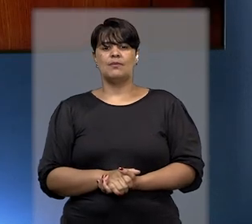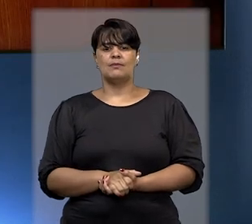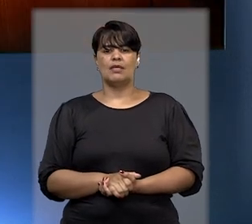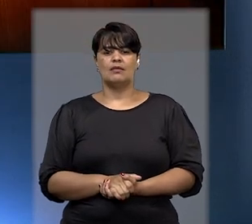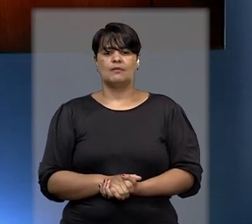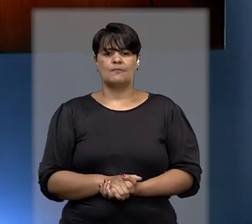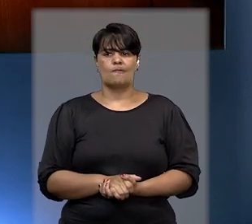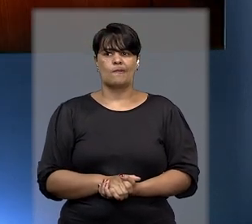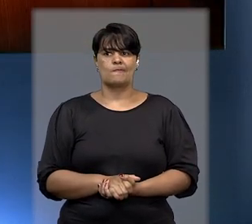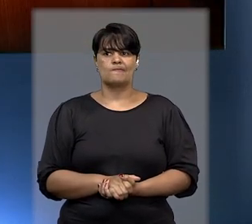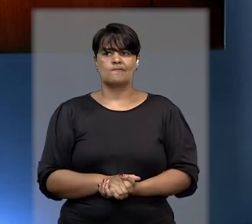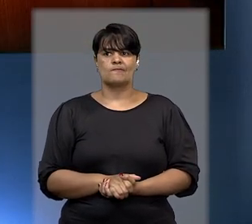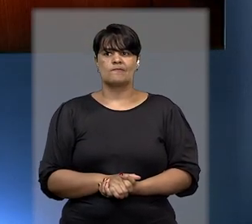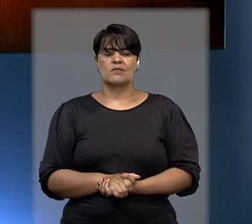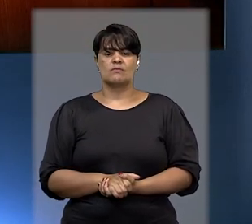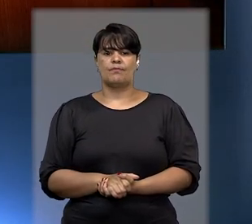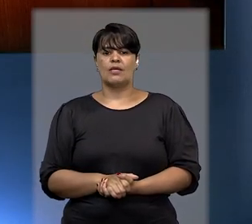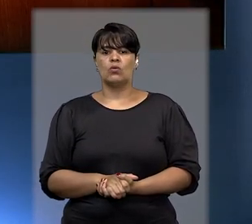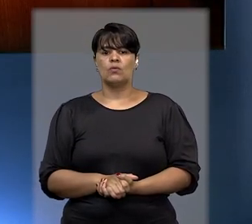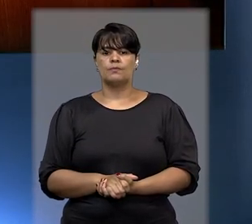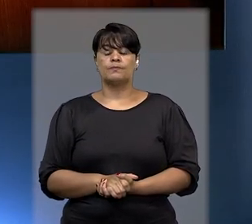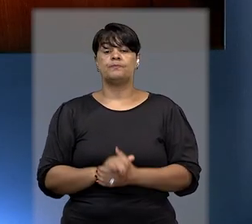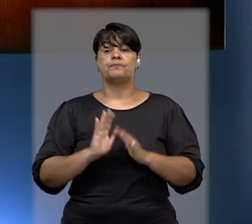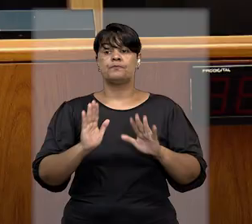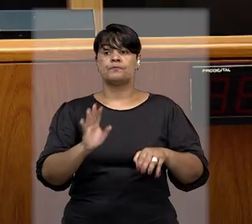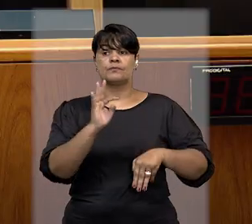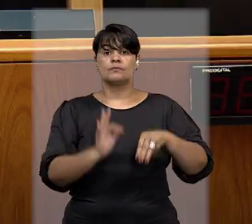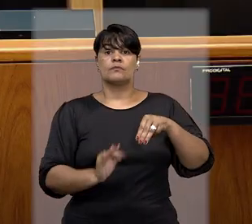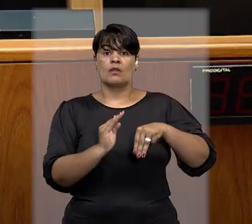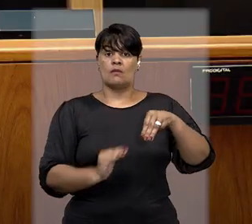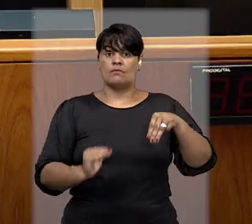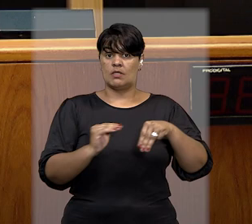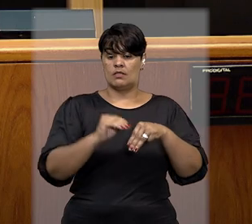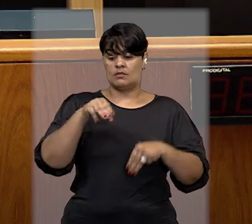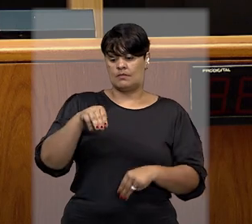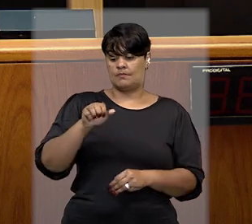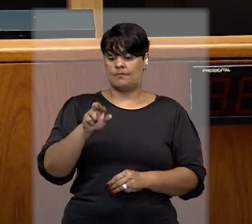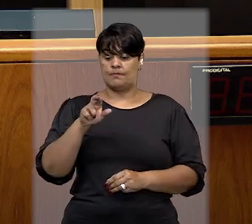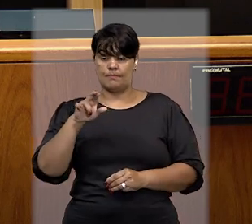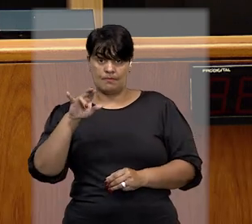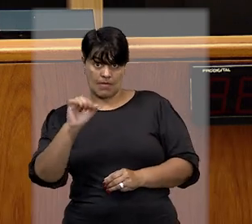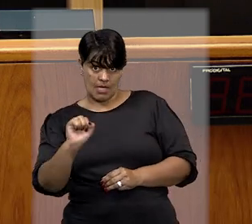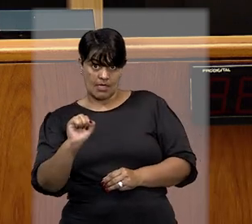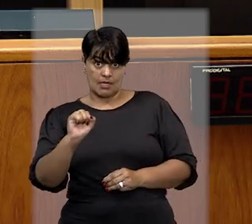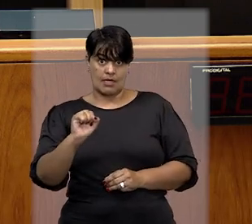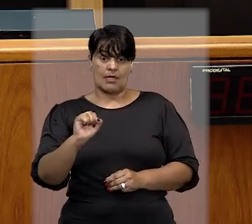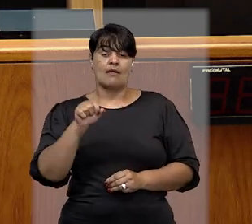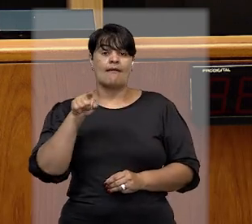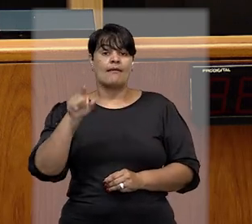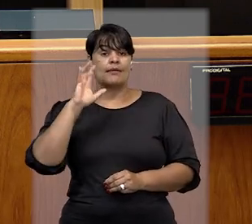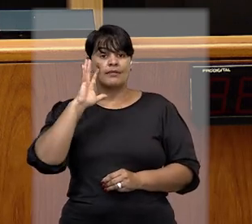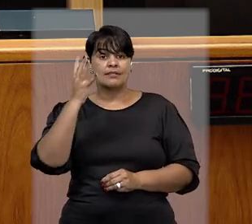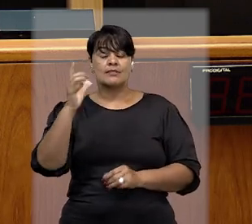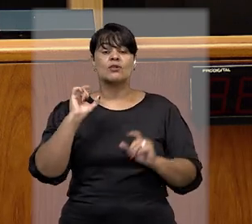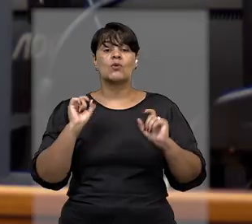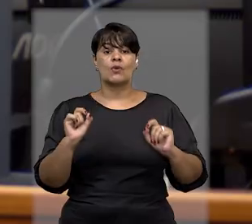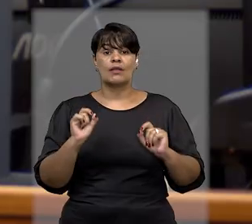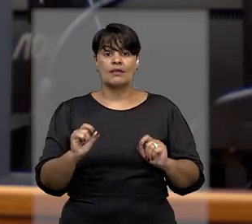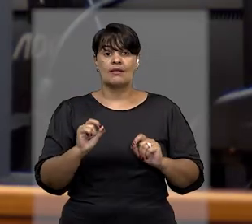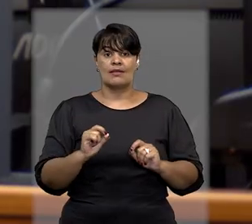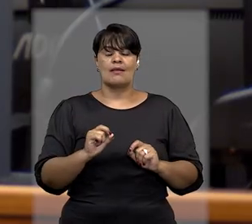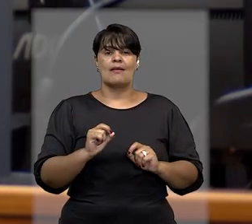A presidente do Superior Tribunal de Justiça, a ministra Maria Tereza de Assis Moura, suspendeu a tomada dos